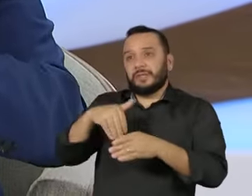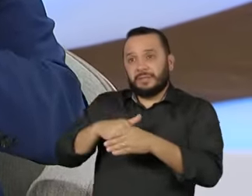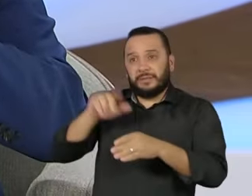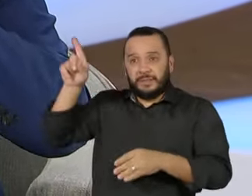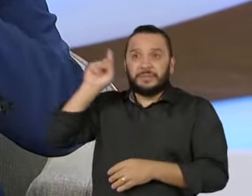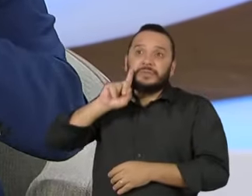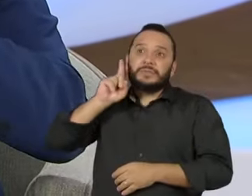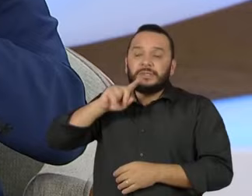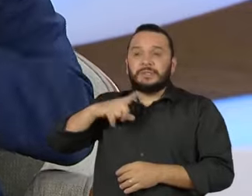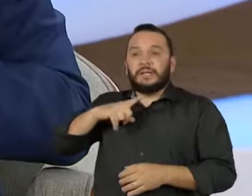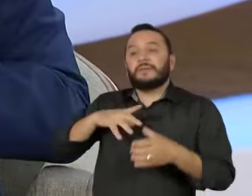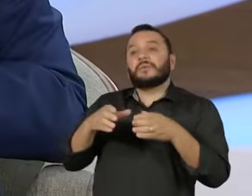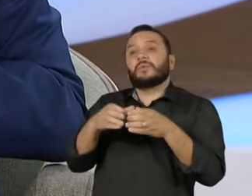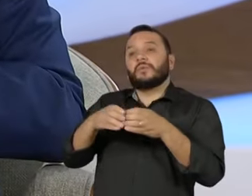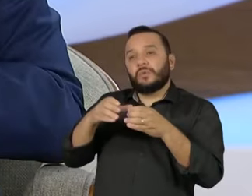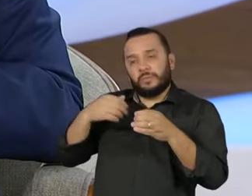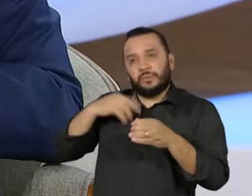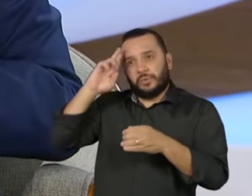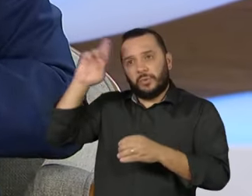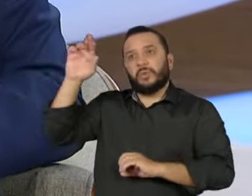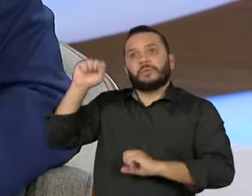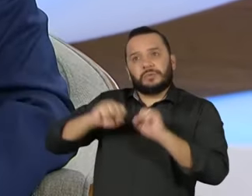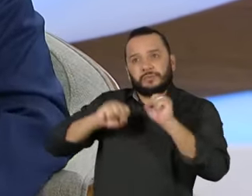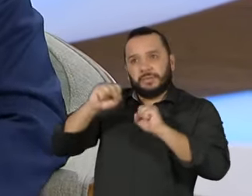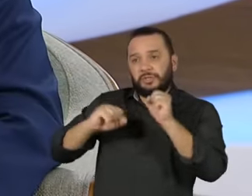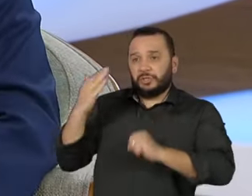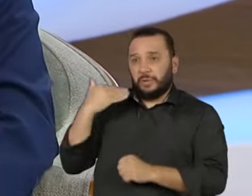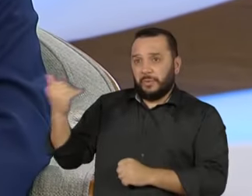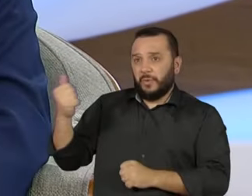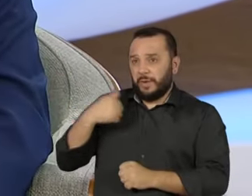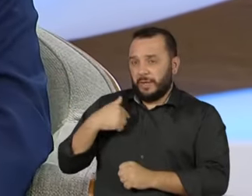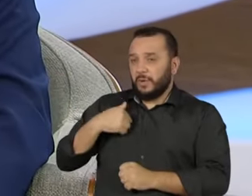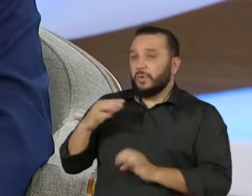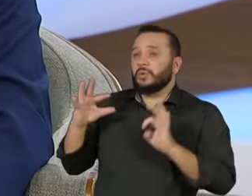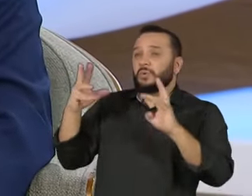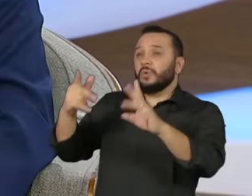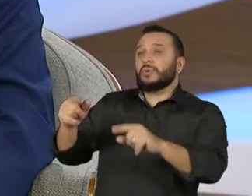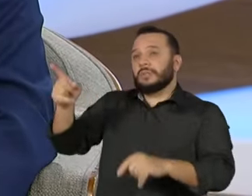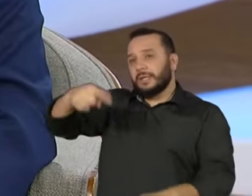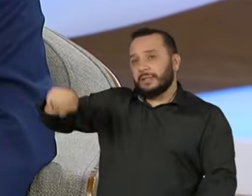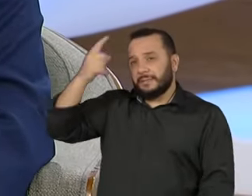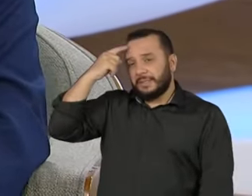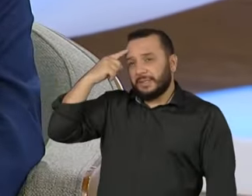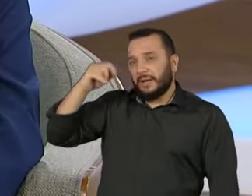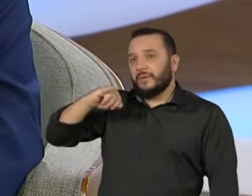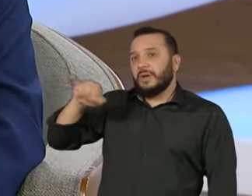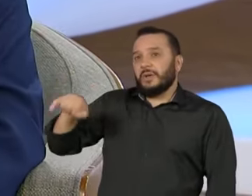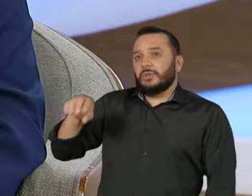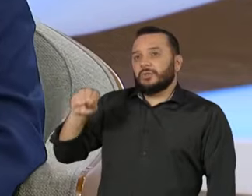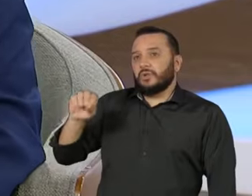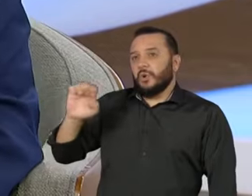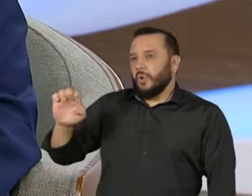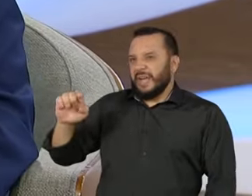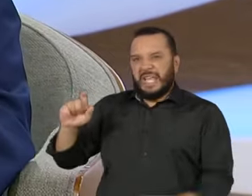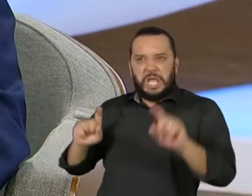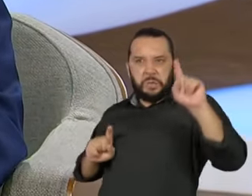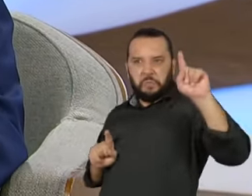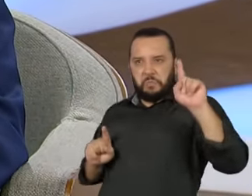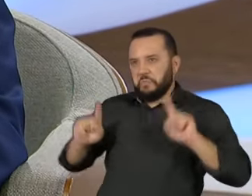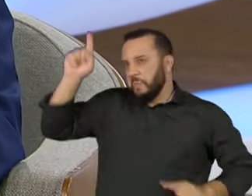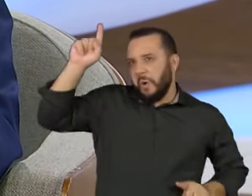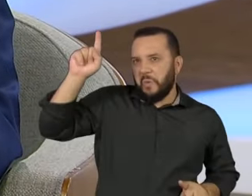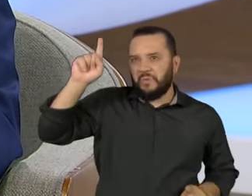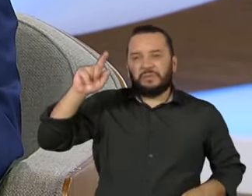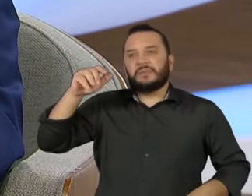por um grupo de empresários para conversar sobre a eleição americana. Todos eles achavam que o Biden ia ter um resultado extraordinário,